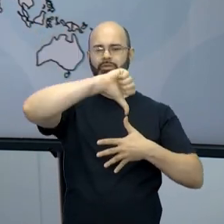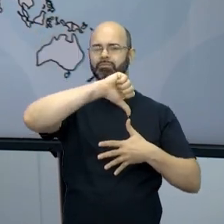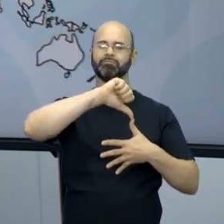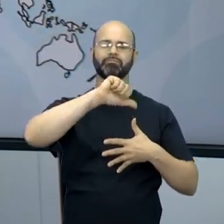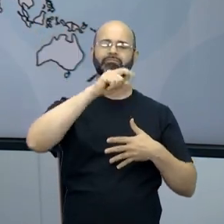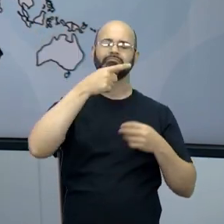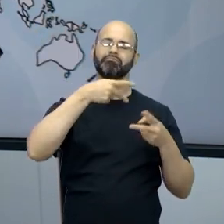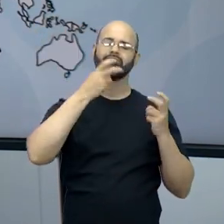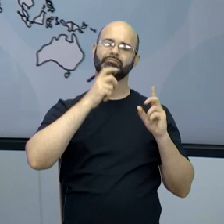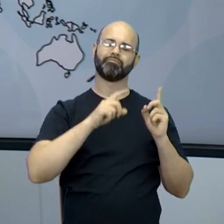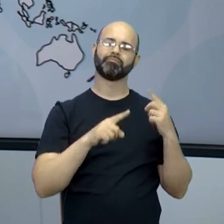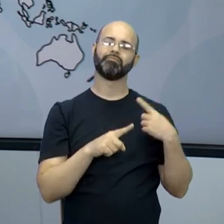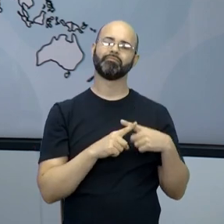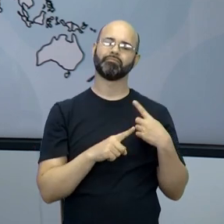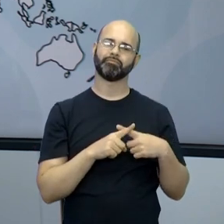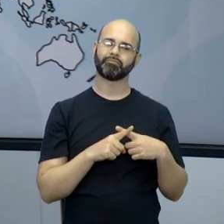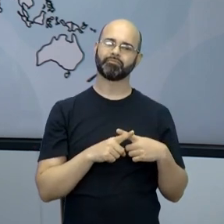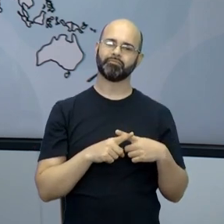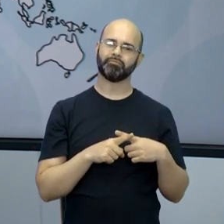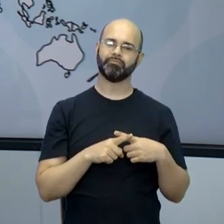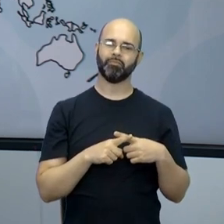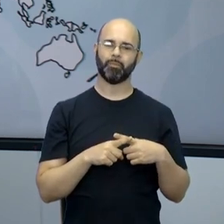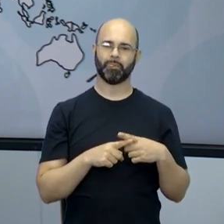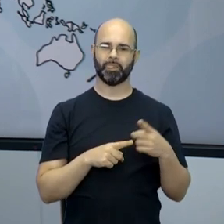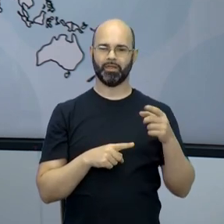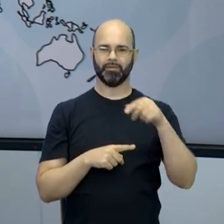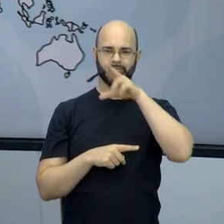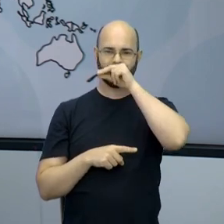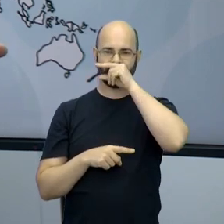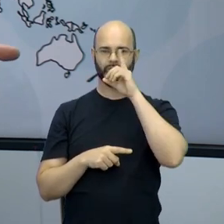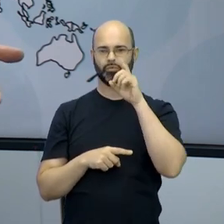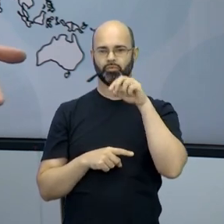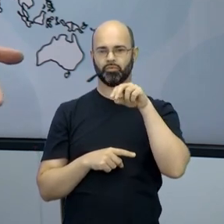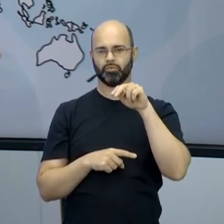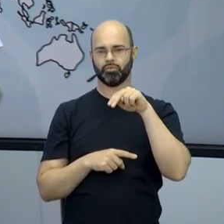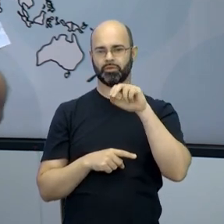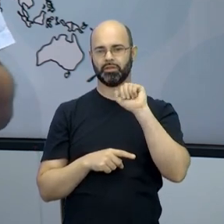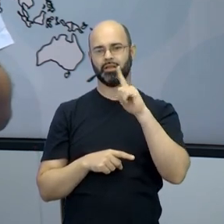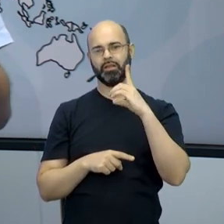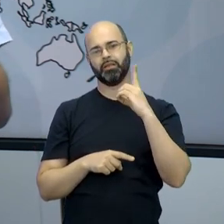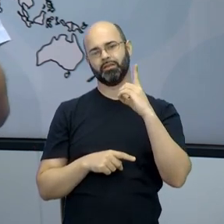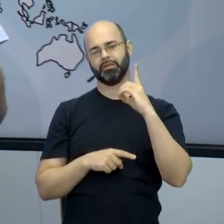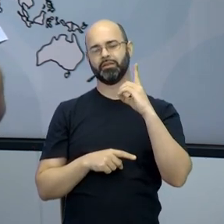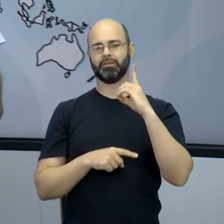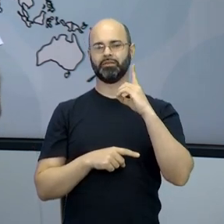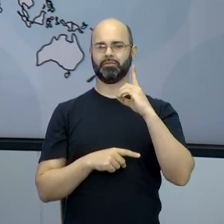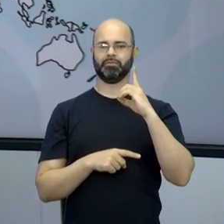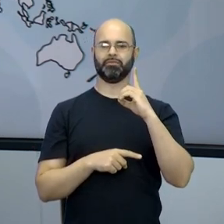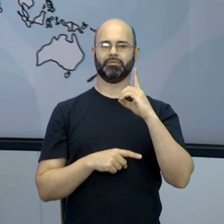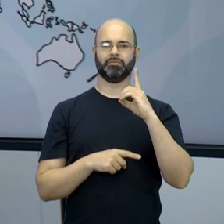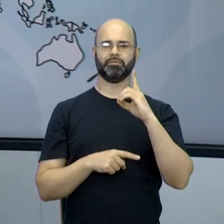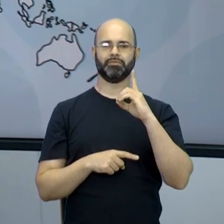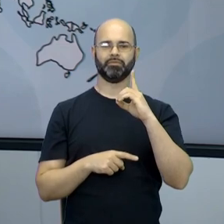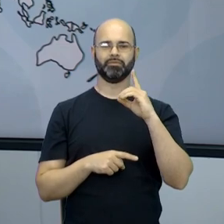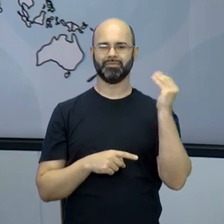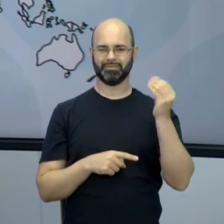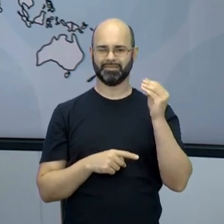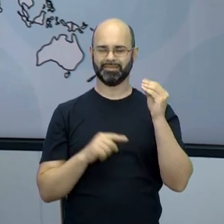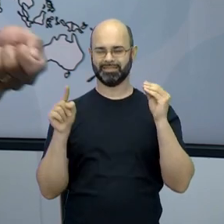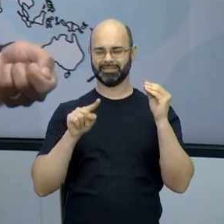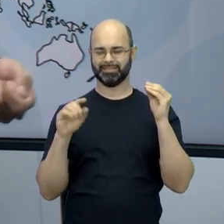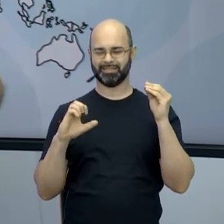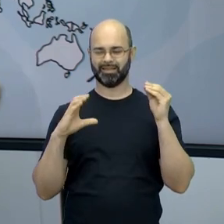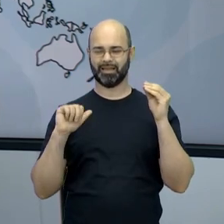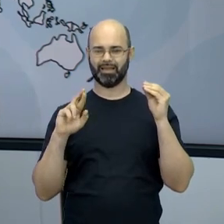Porque ali o Pato Donald conhece, através do Zé Carioca,